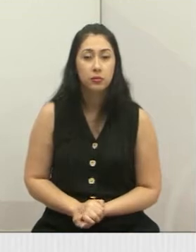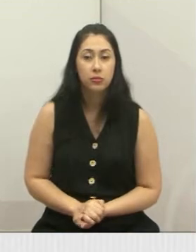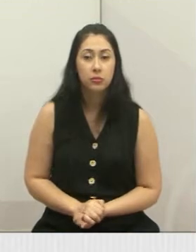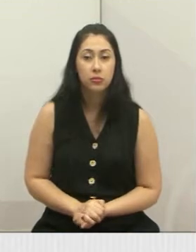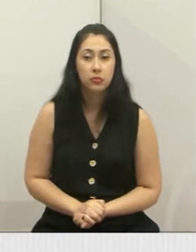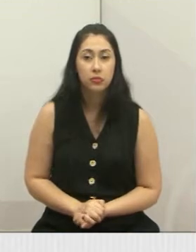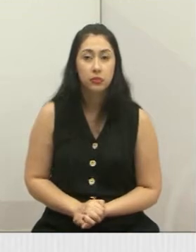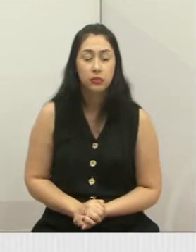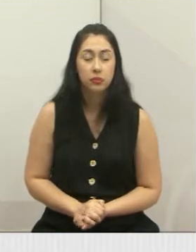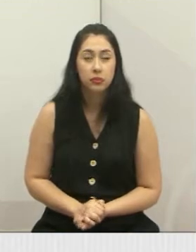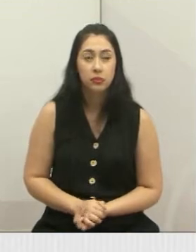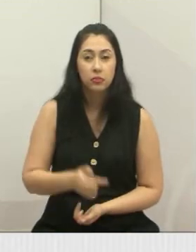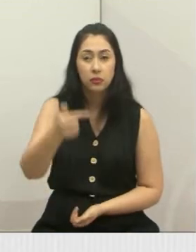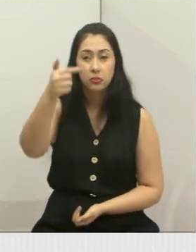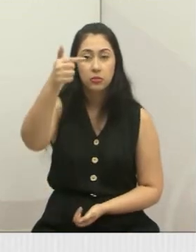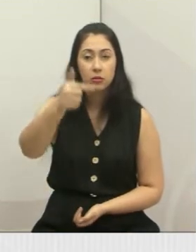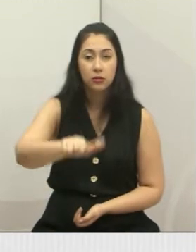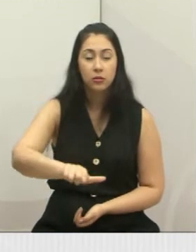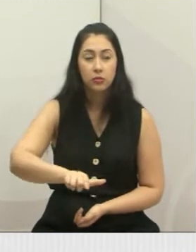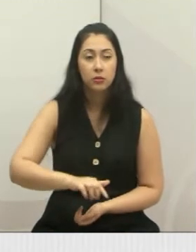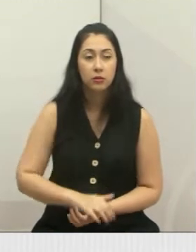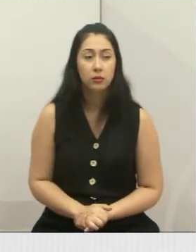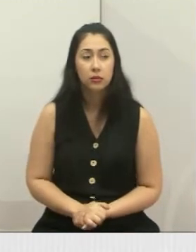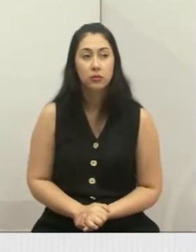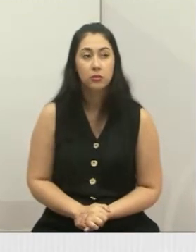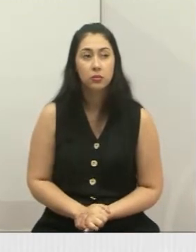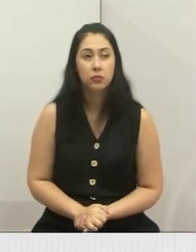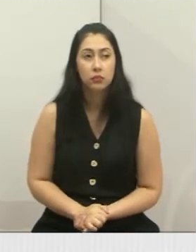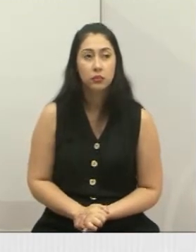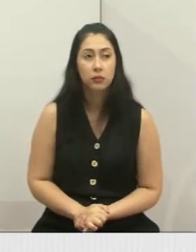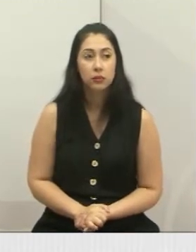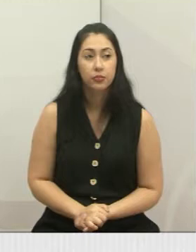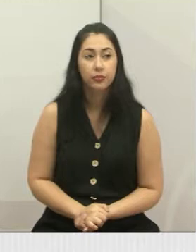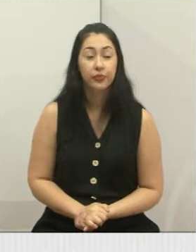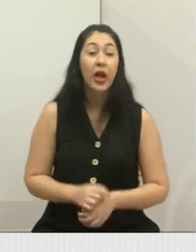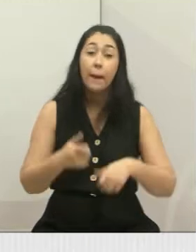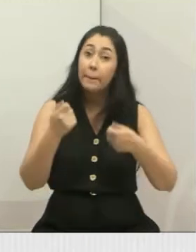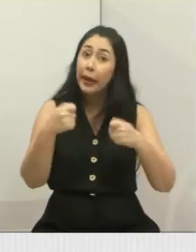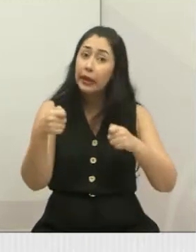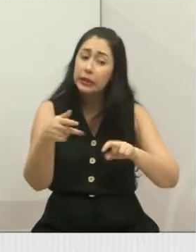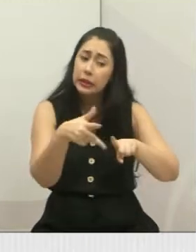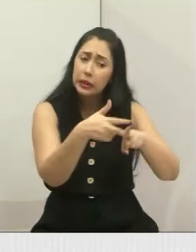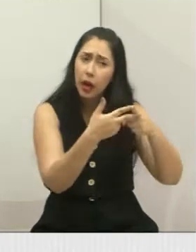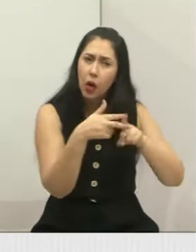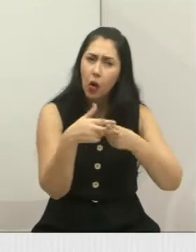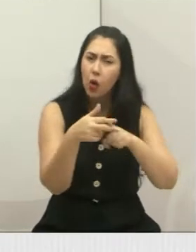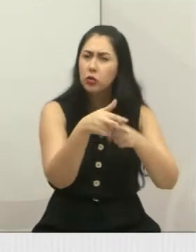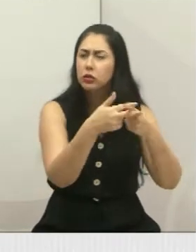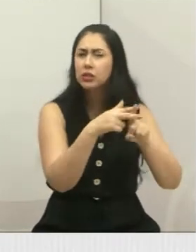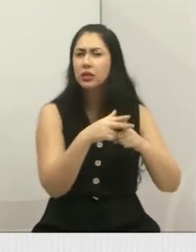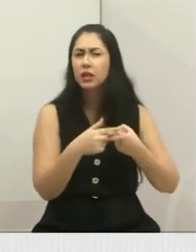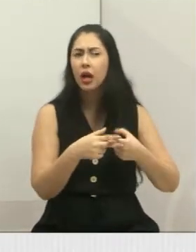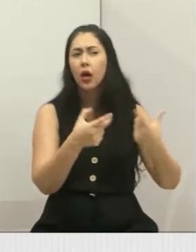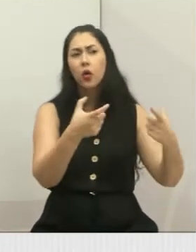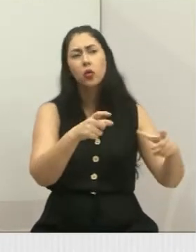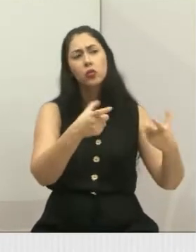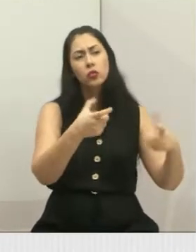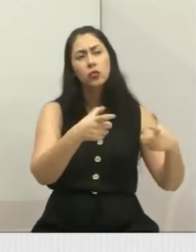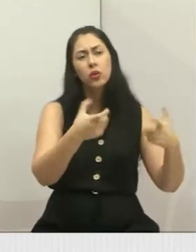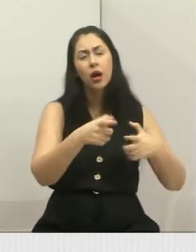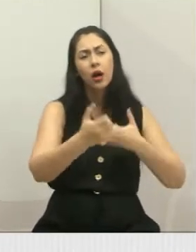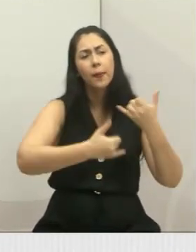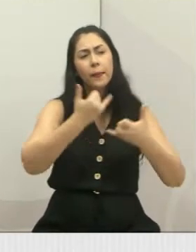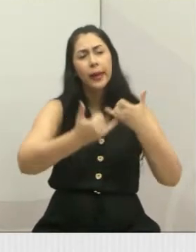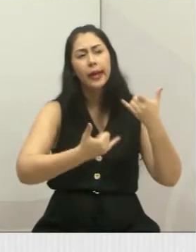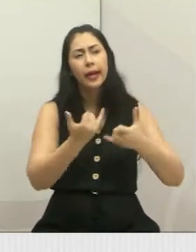A foto 6, falta de manutenção na área de lazer